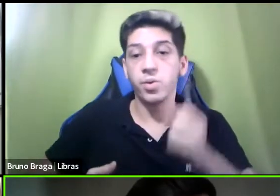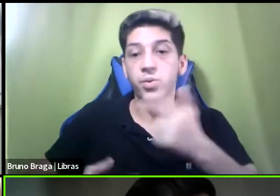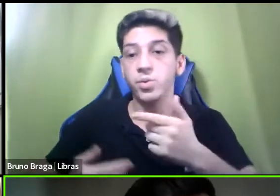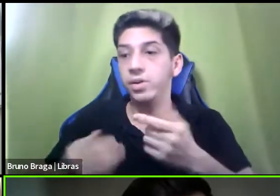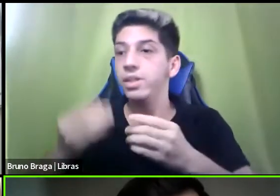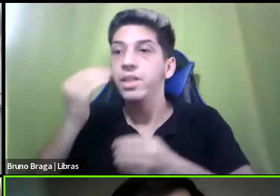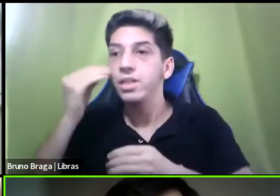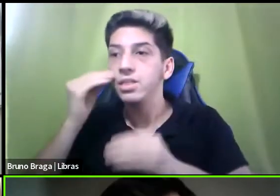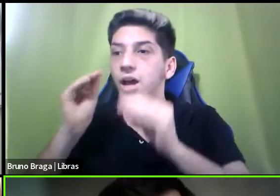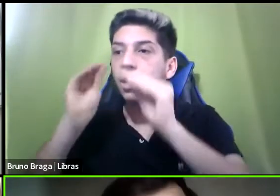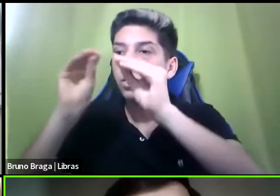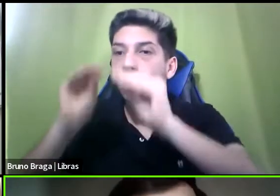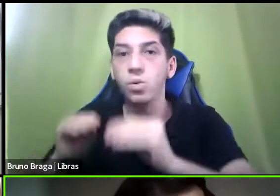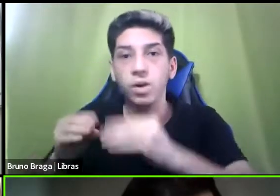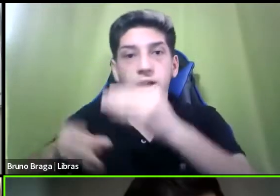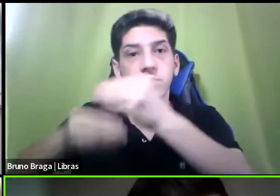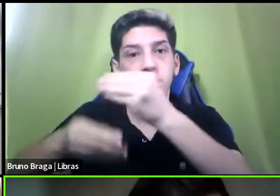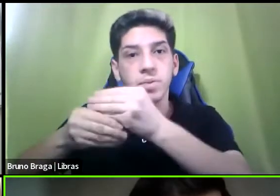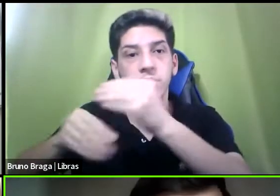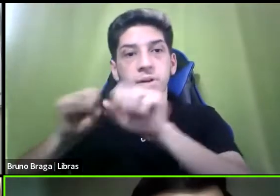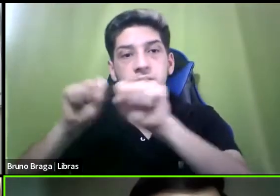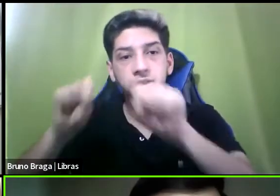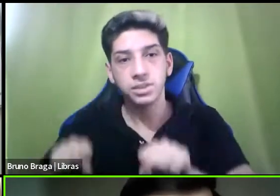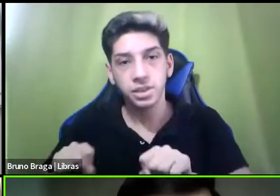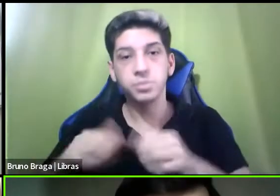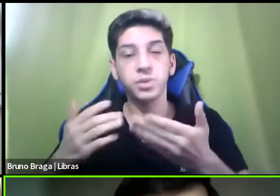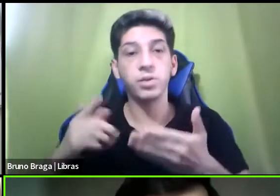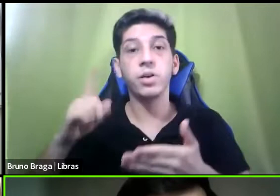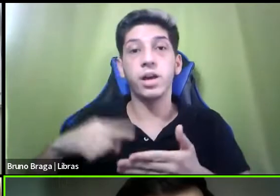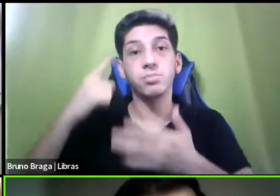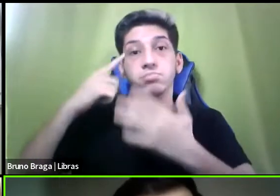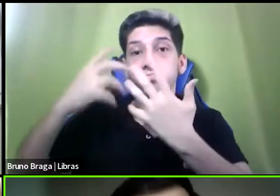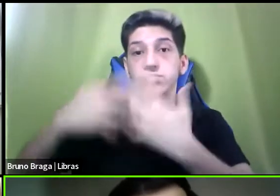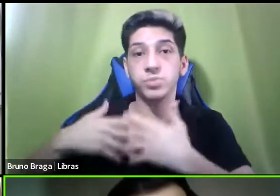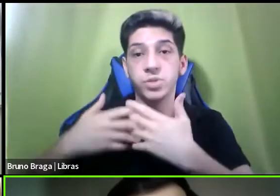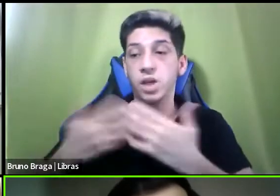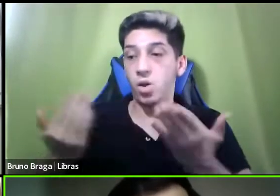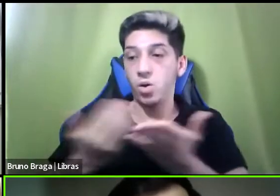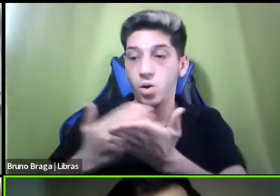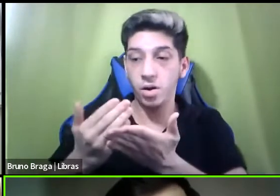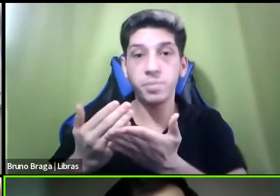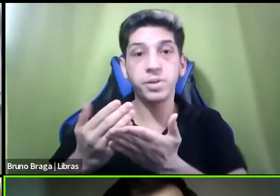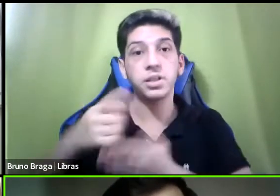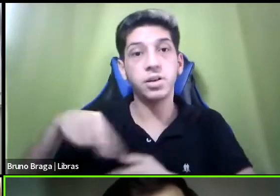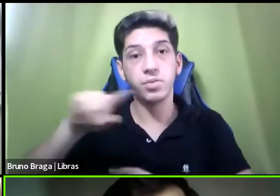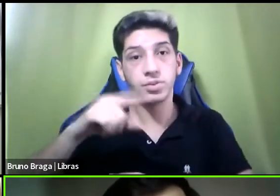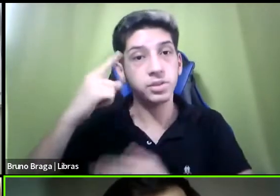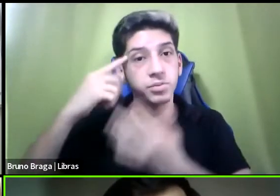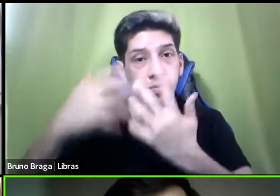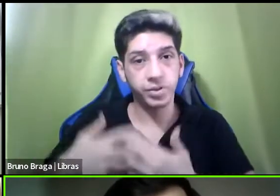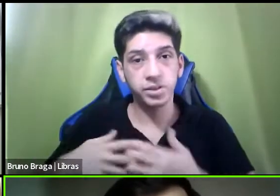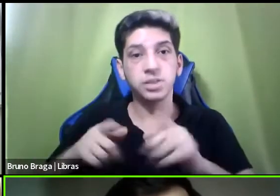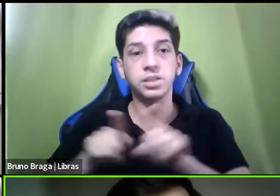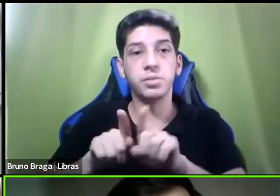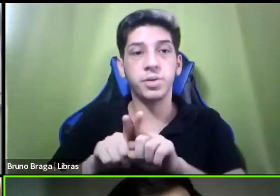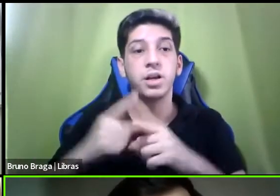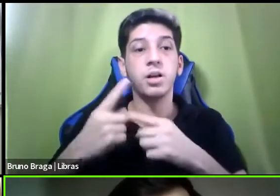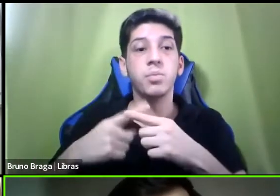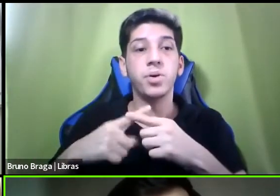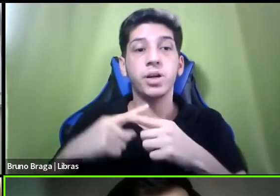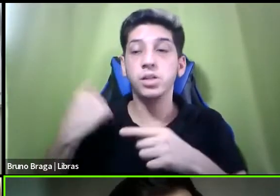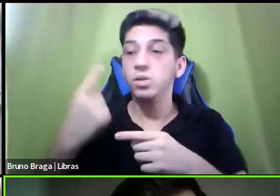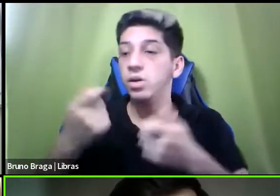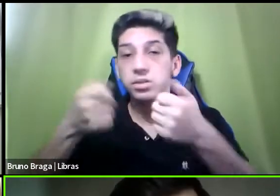então essa é uma provocação inclusive inicial que eu deixo aqui sabe Lívia se a gente não precisaria